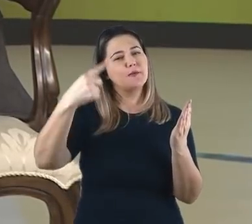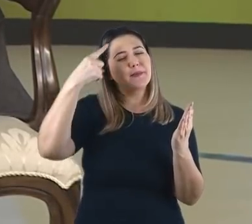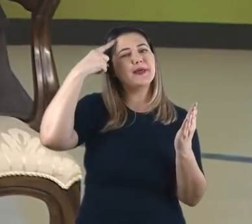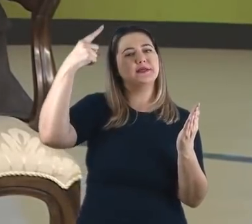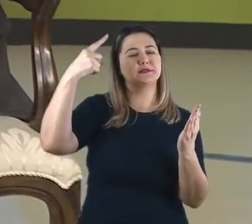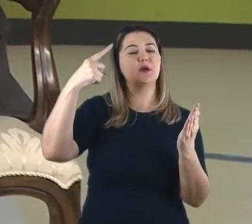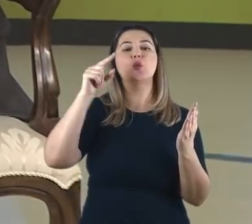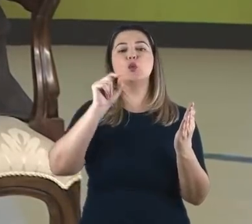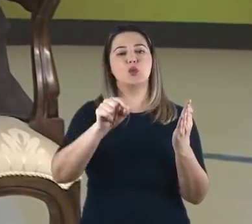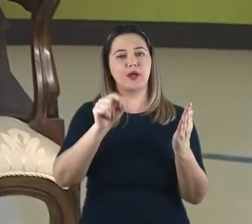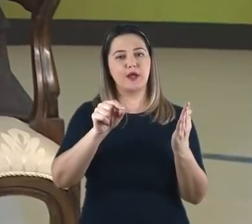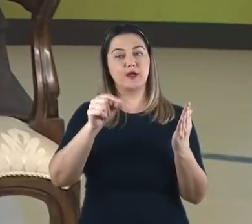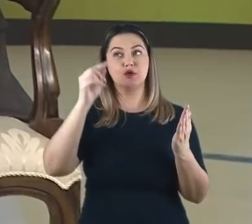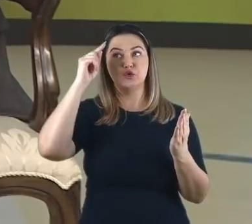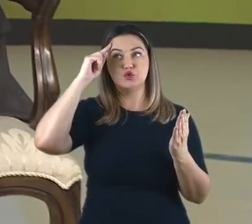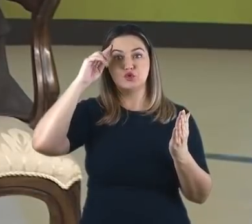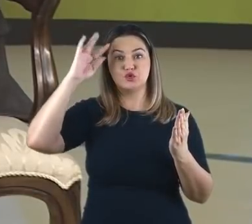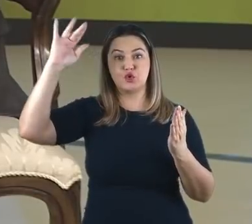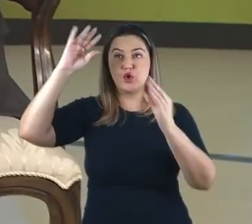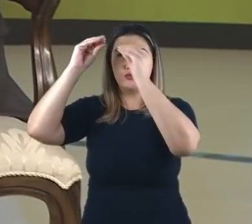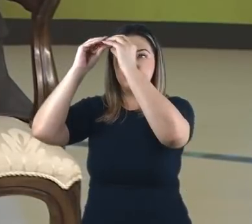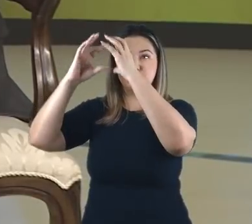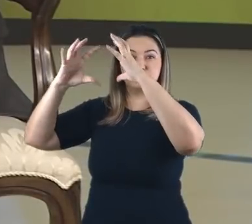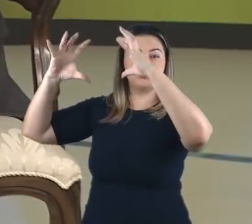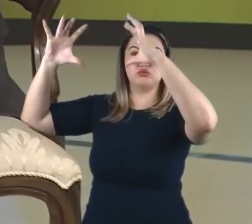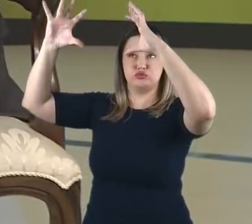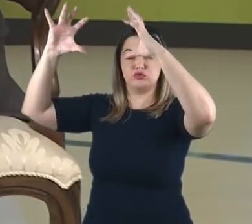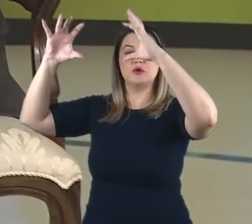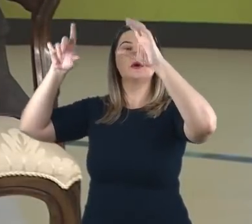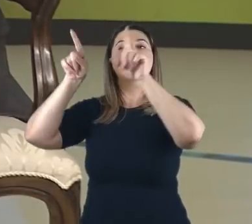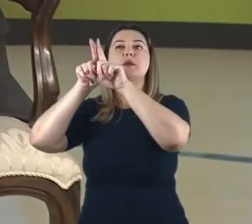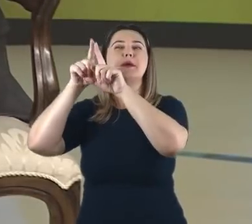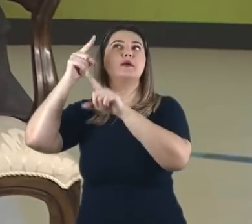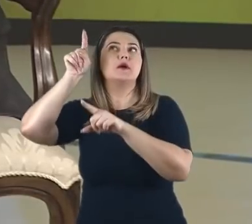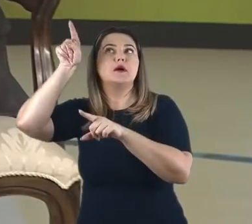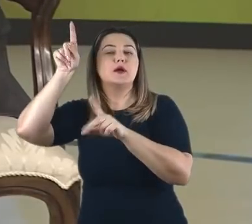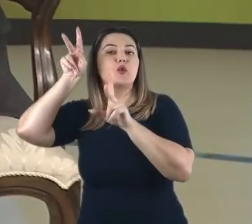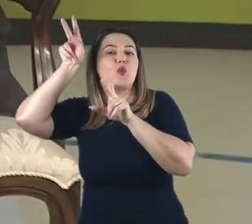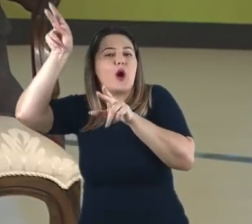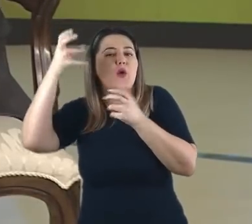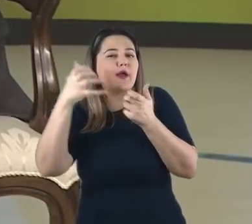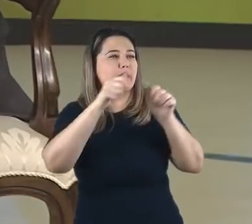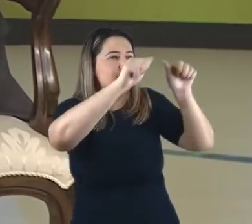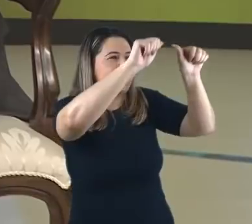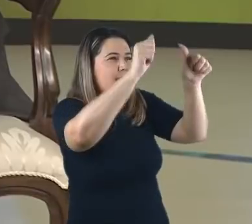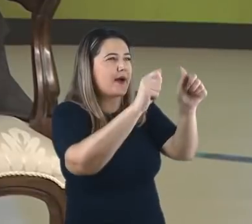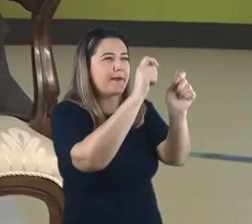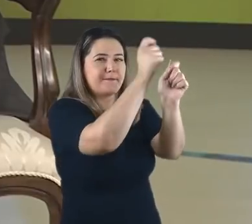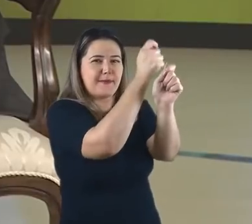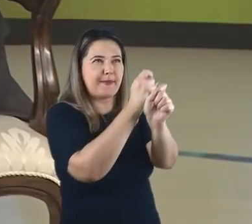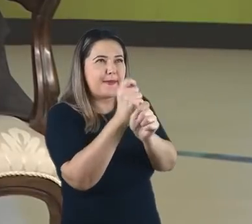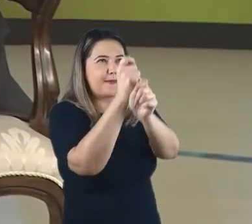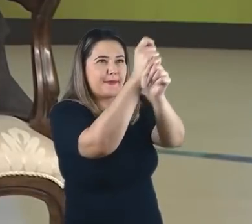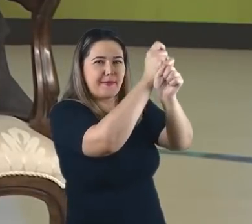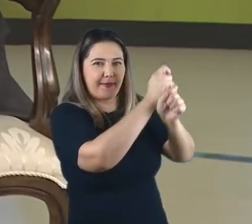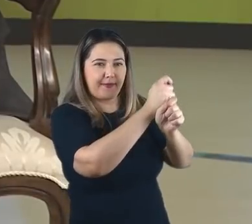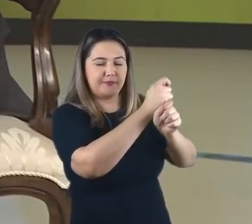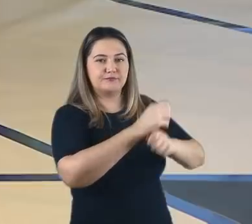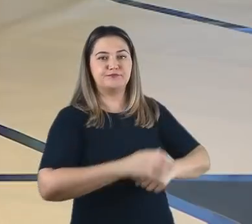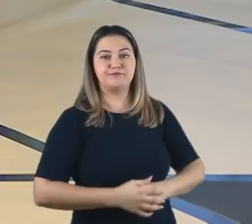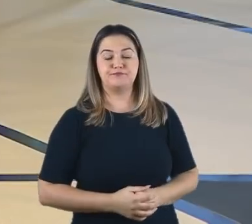ali uma conexão próxima entre o sonho de Nabucodonosor e a imagem que ele agora erguia na planície de Dura.